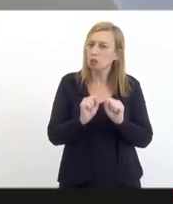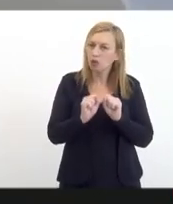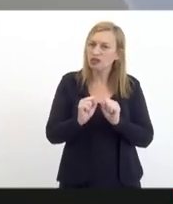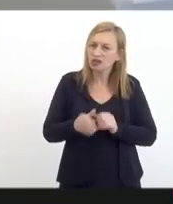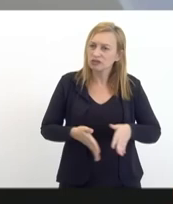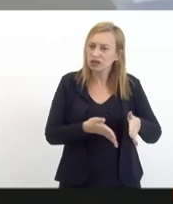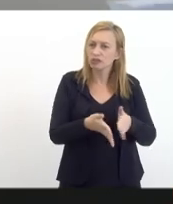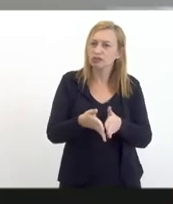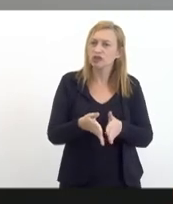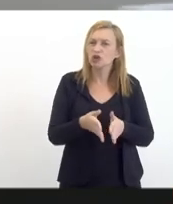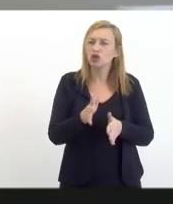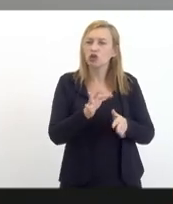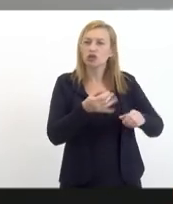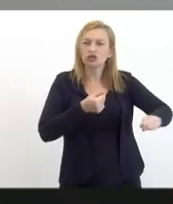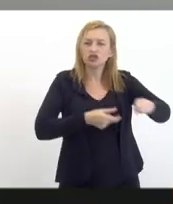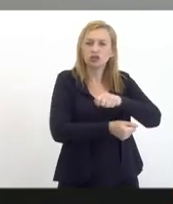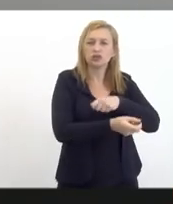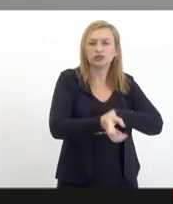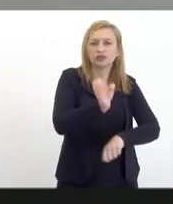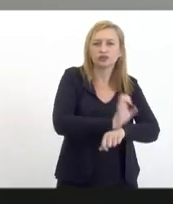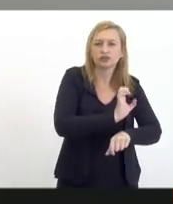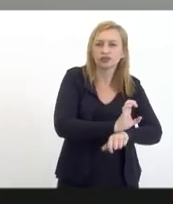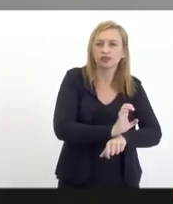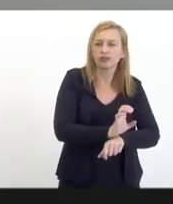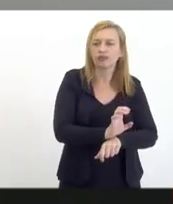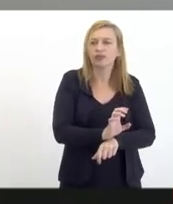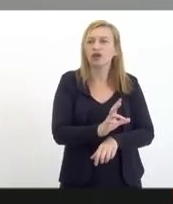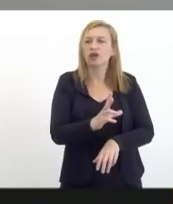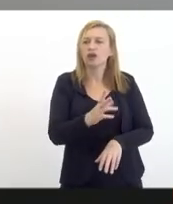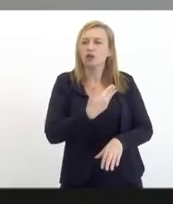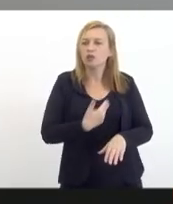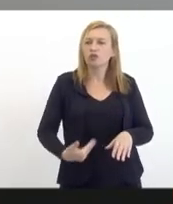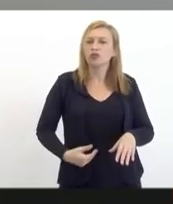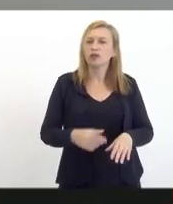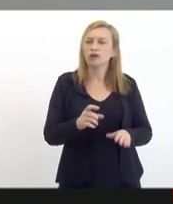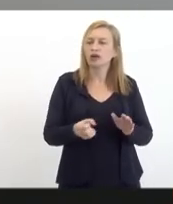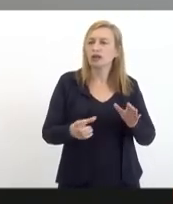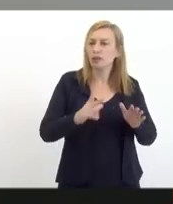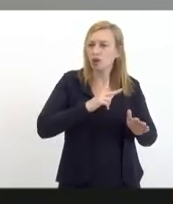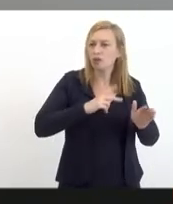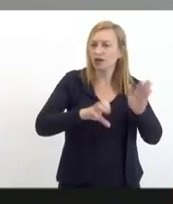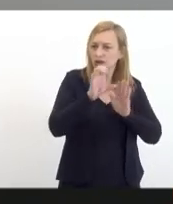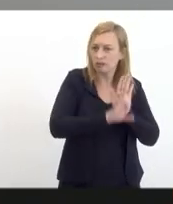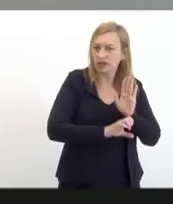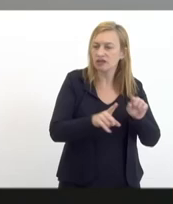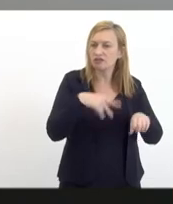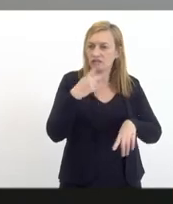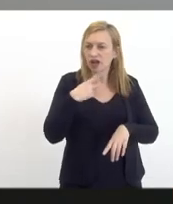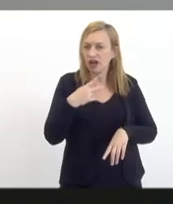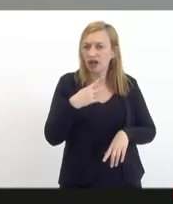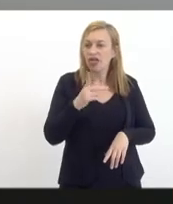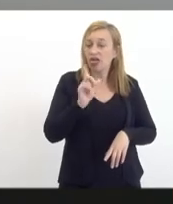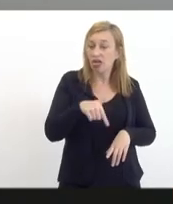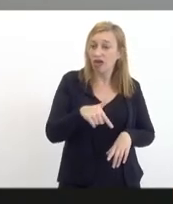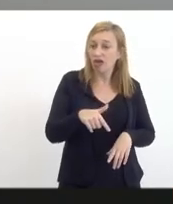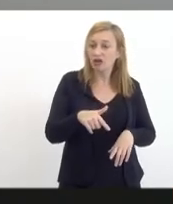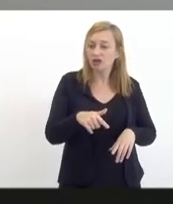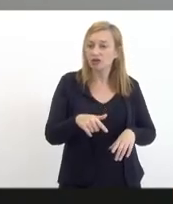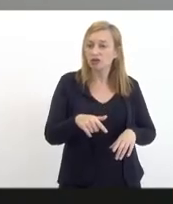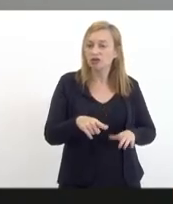direção o fundo não é só uma poupança pública como diz o próprio texto da emenda constitucional ele é uma poupança pública mas é também um agente